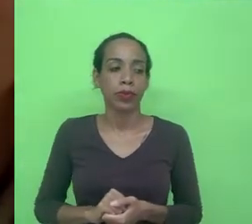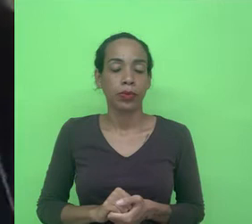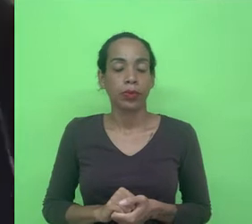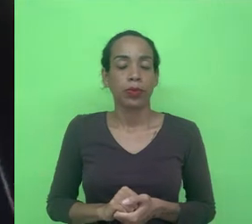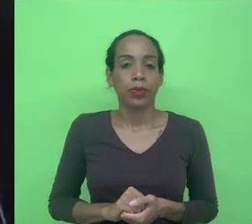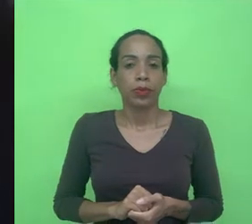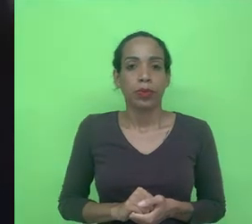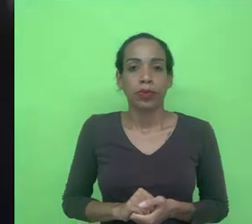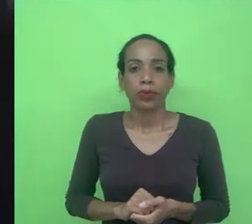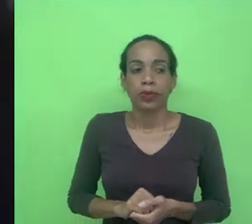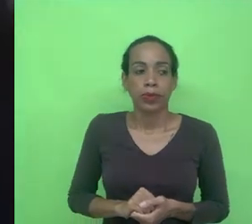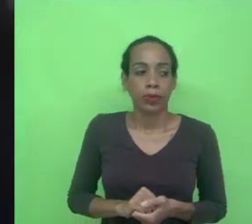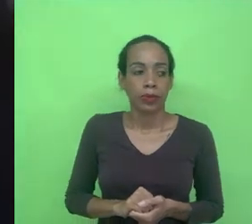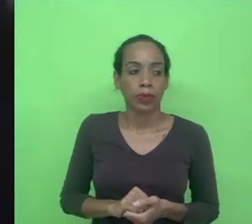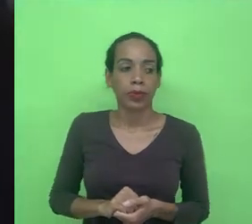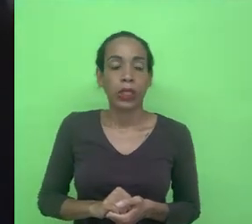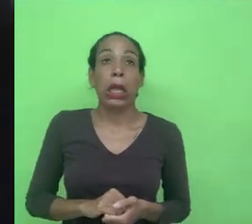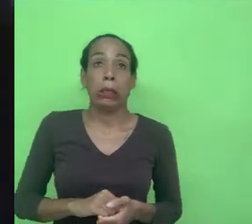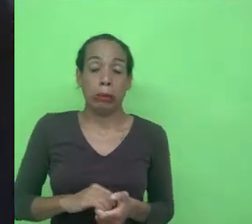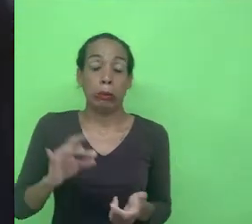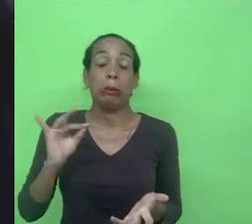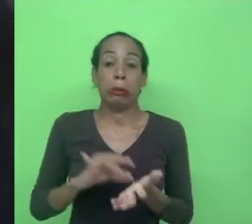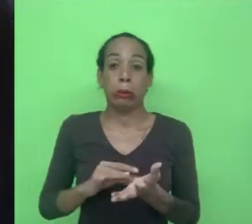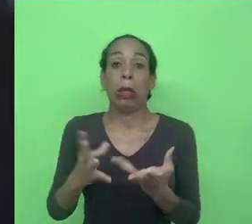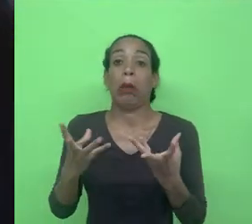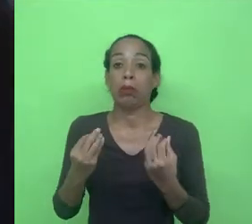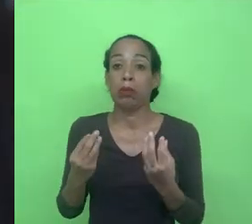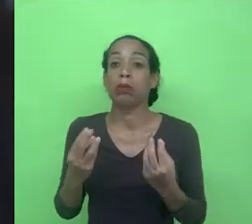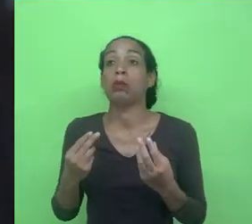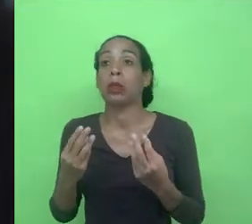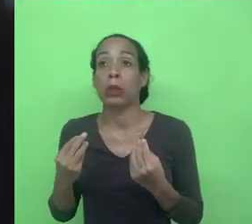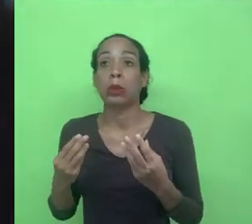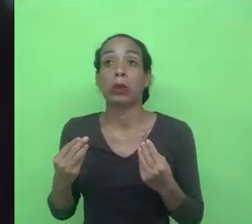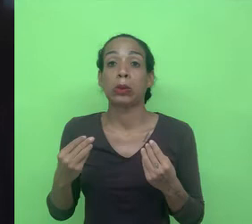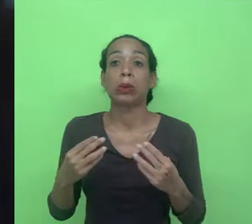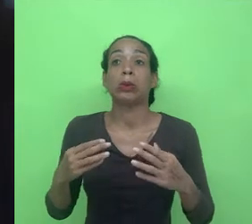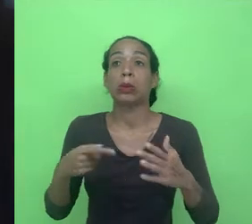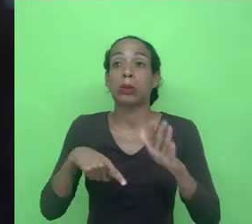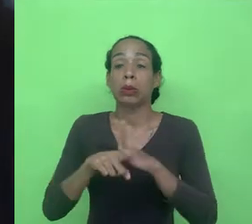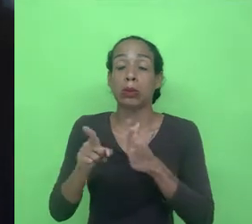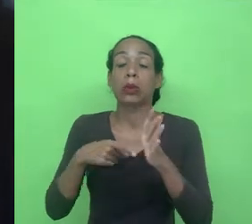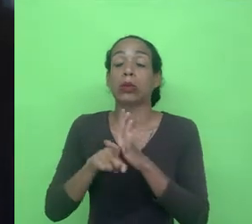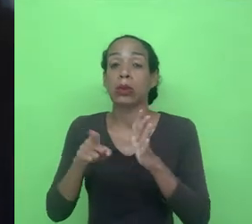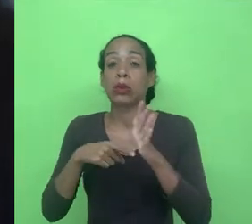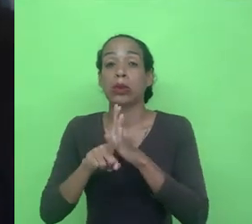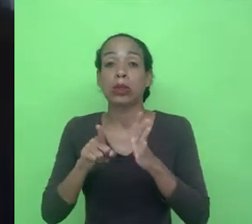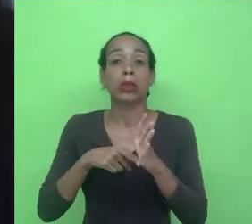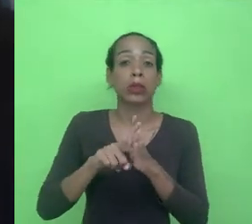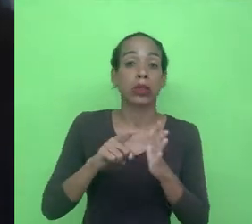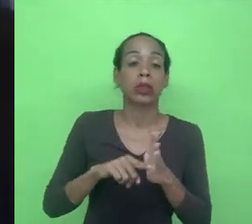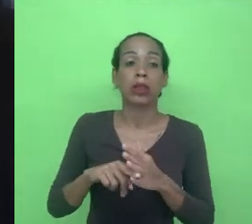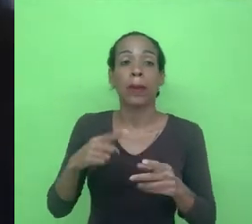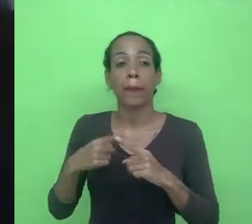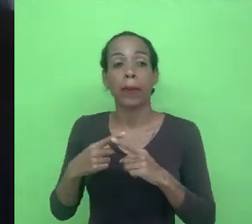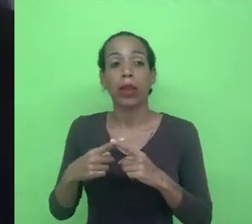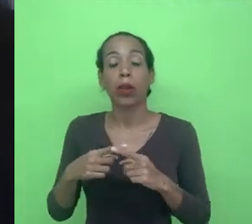realmente são muitas questões junto né Patrícia e por isso que inclusive eu acho que a